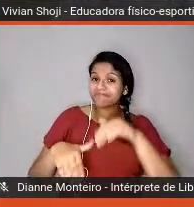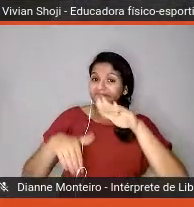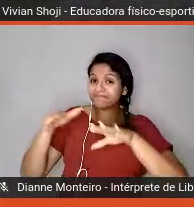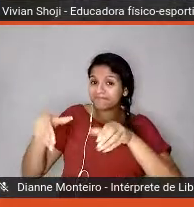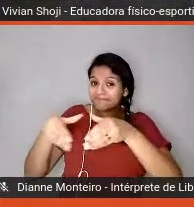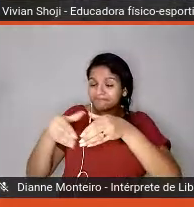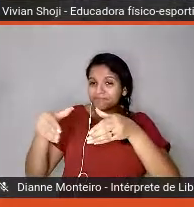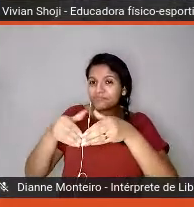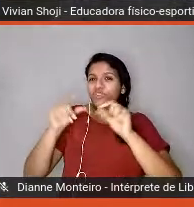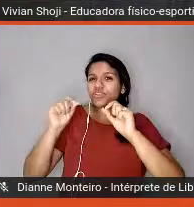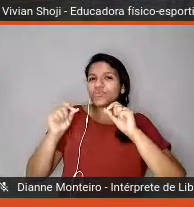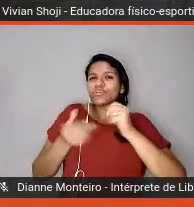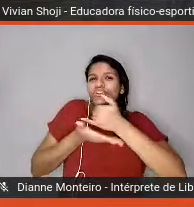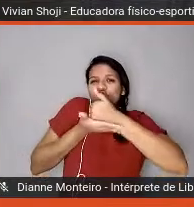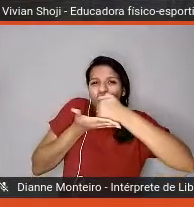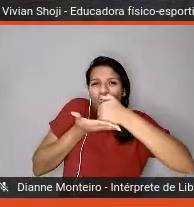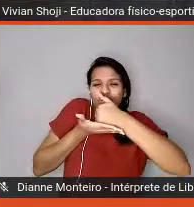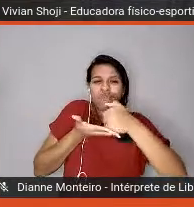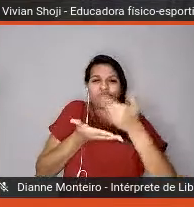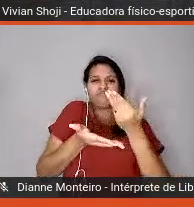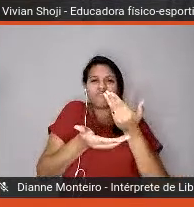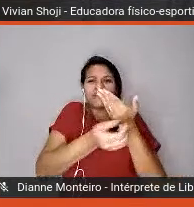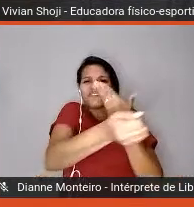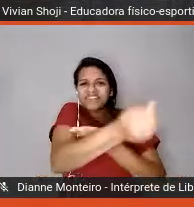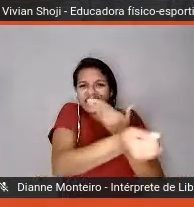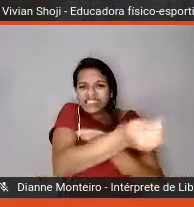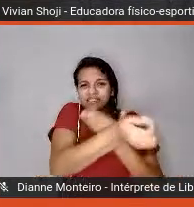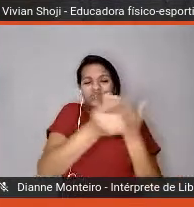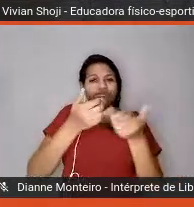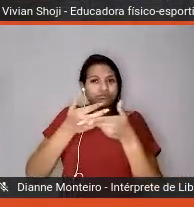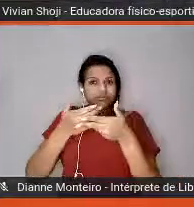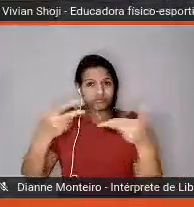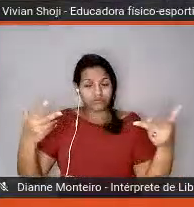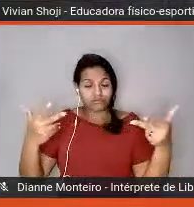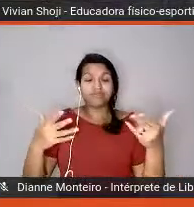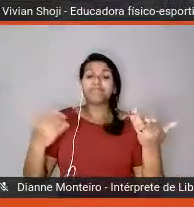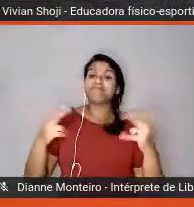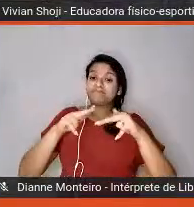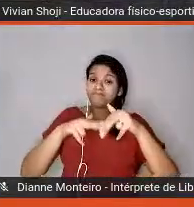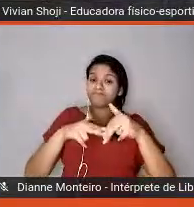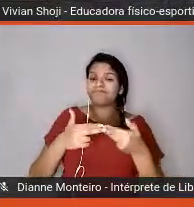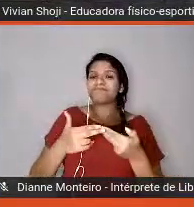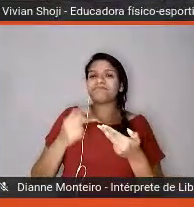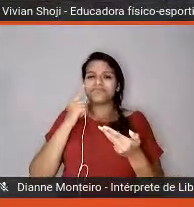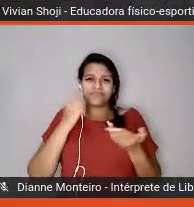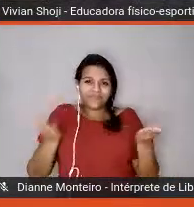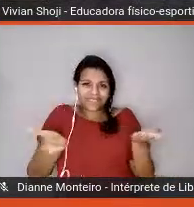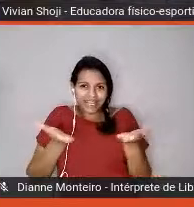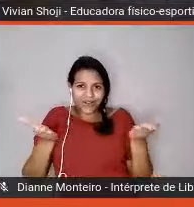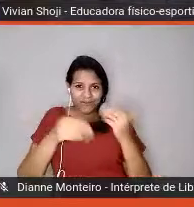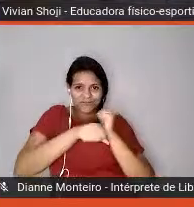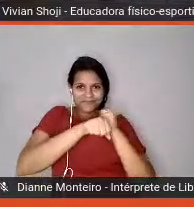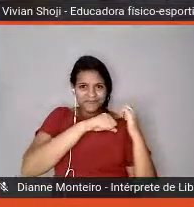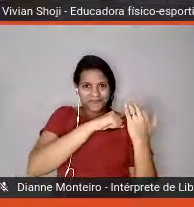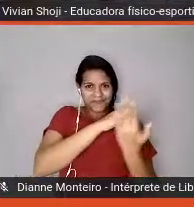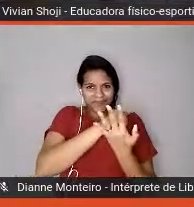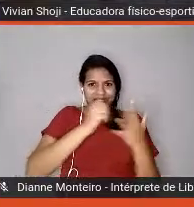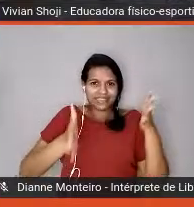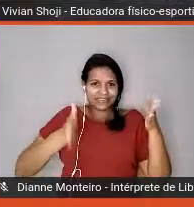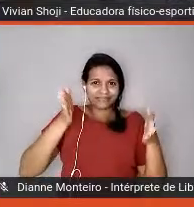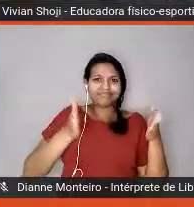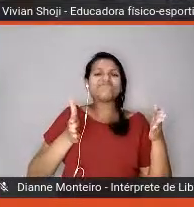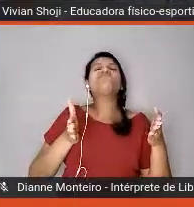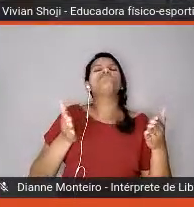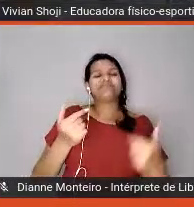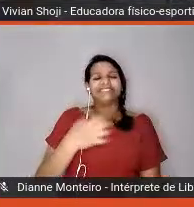pessoal, nós percebemos também essa dimensão próxima com a pandemia muito importante e presente,